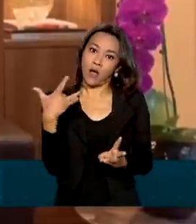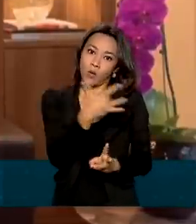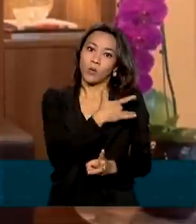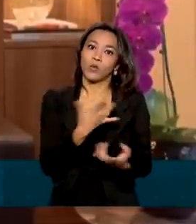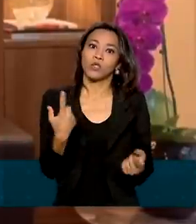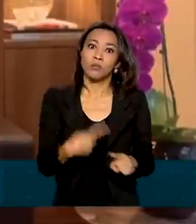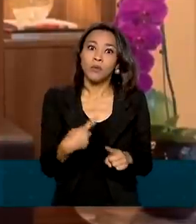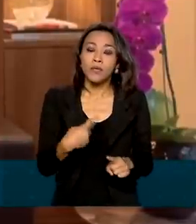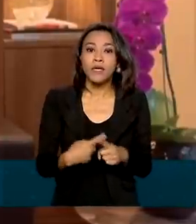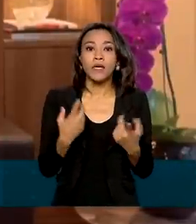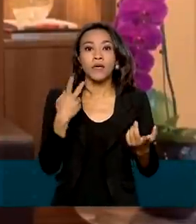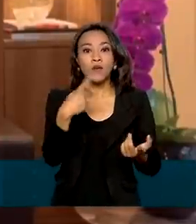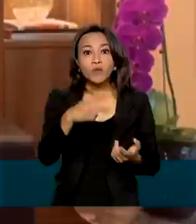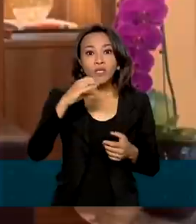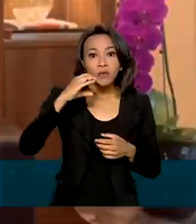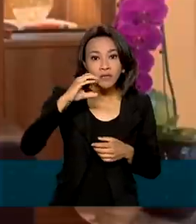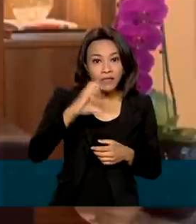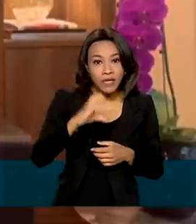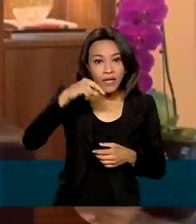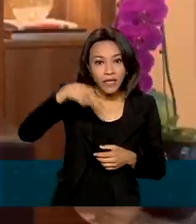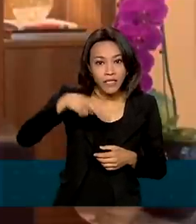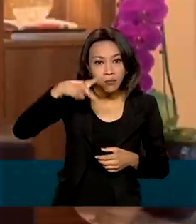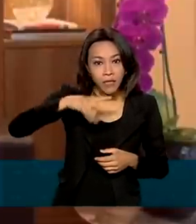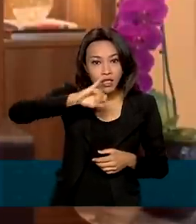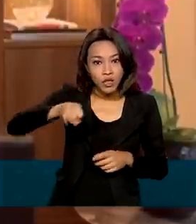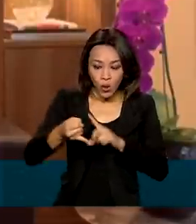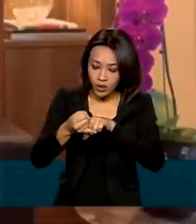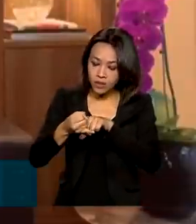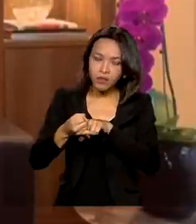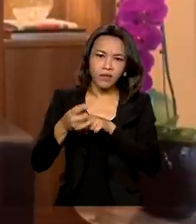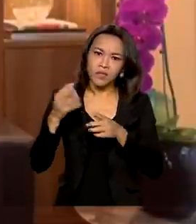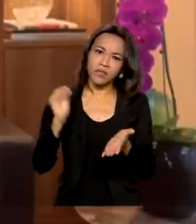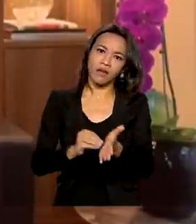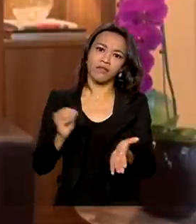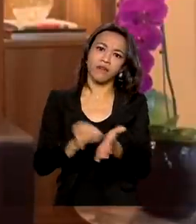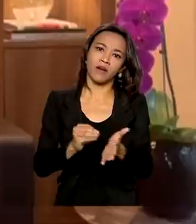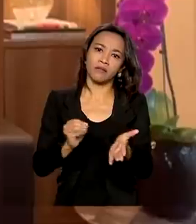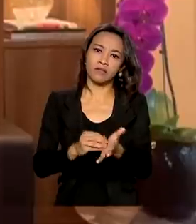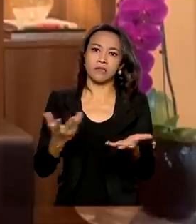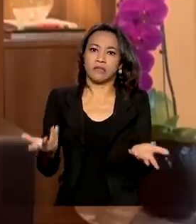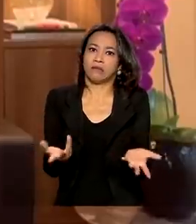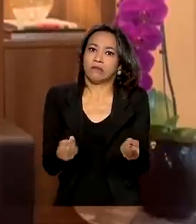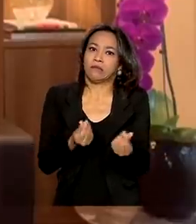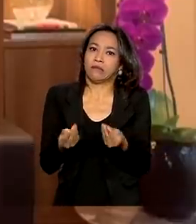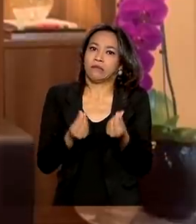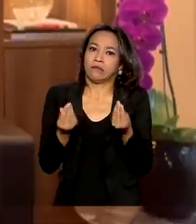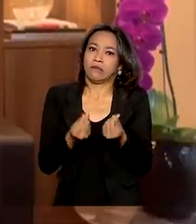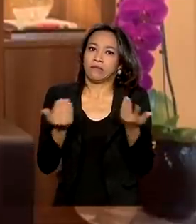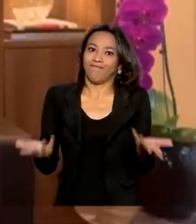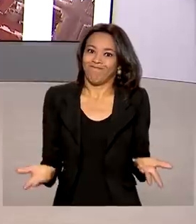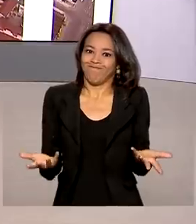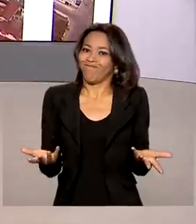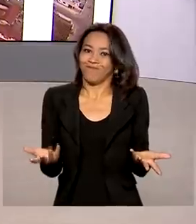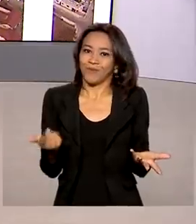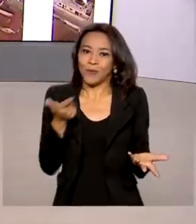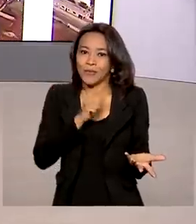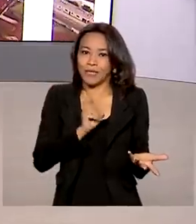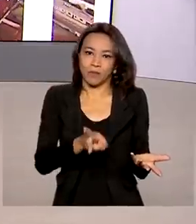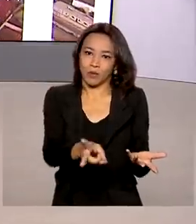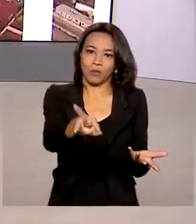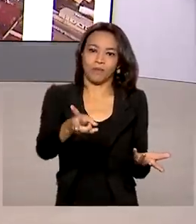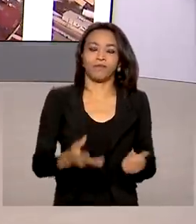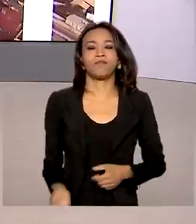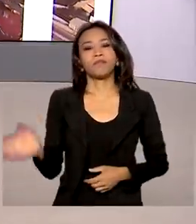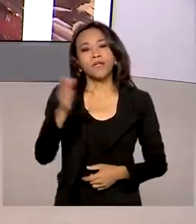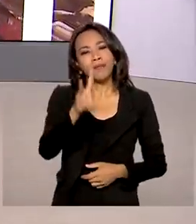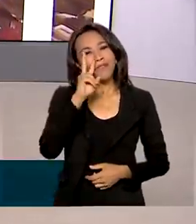a inatividade do seu CNPJ caracteriza a falta de elegibilidade para permanência no plano de saúde. Para